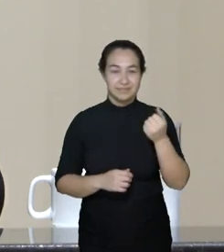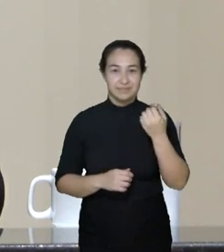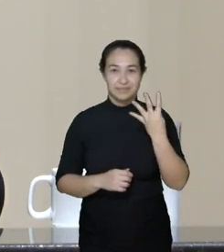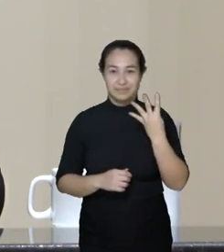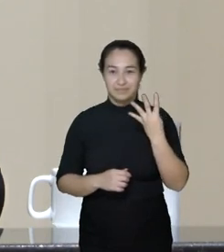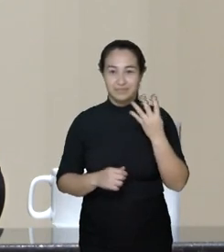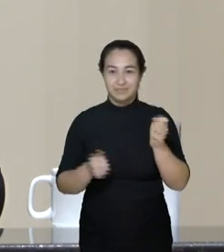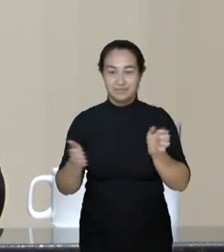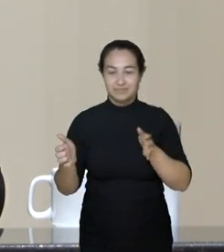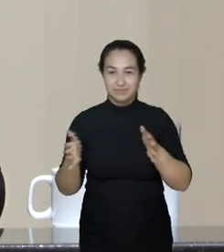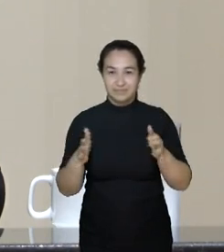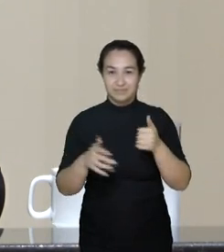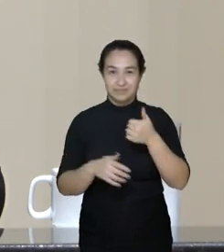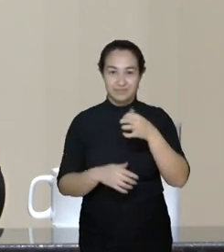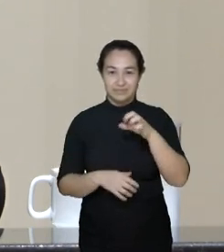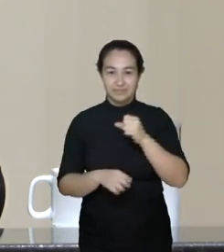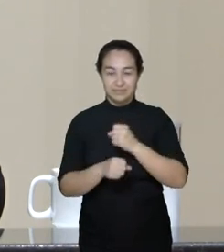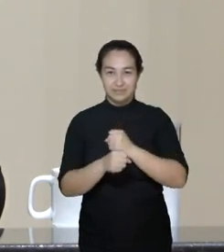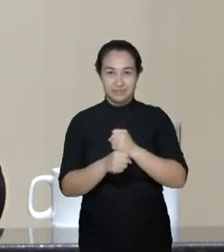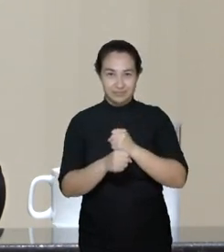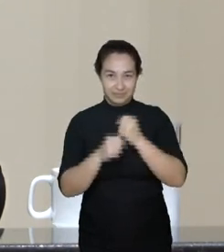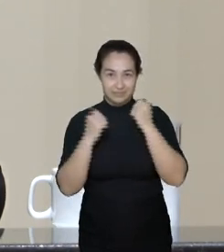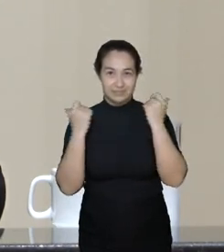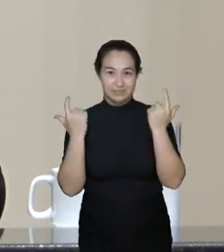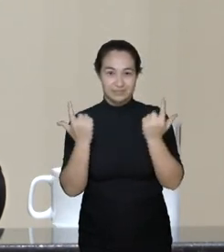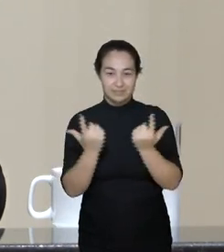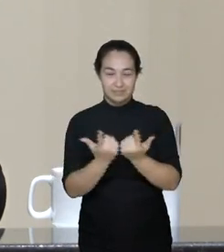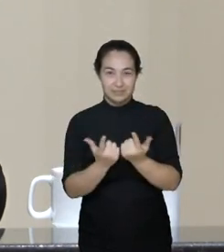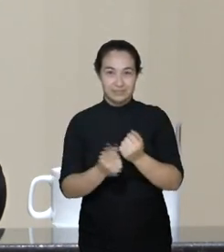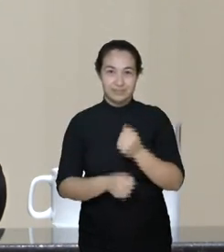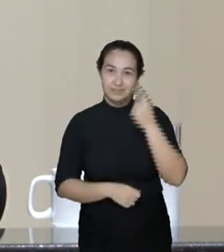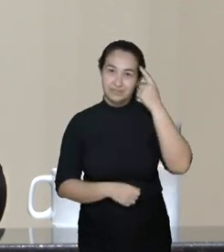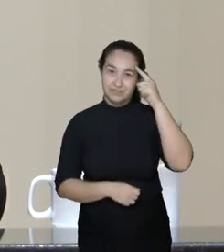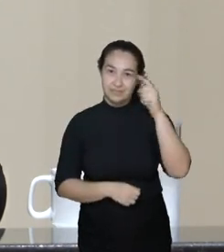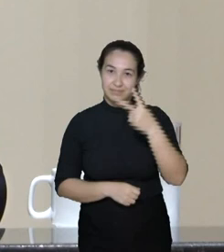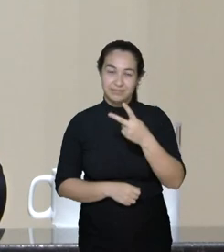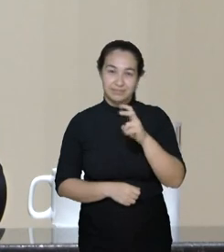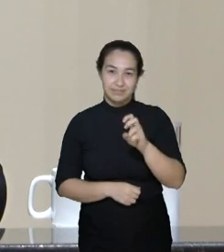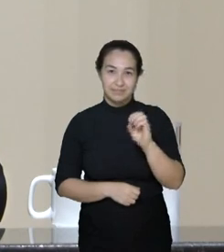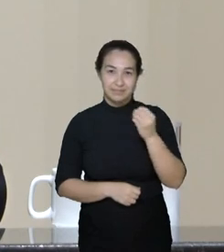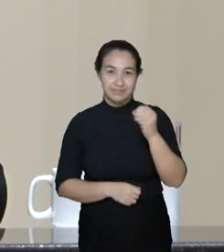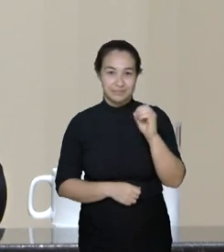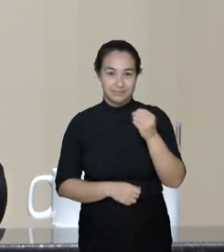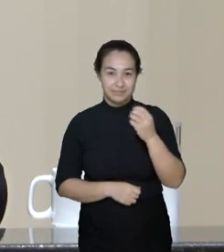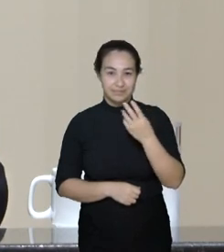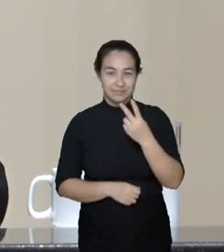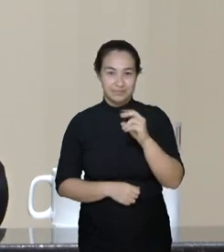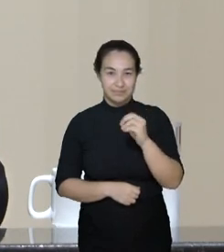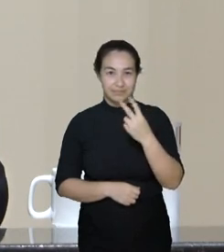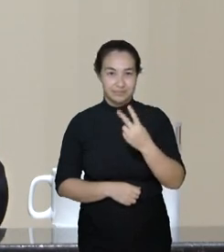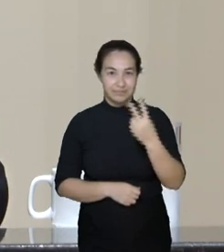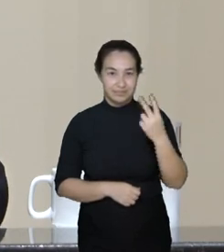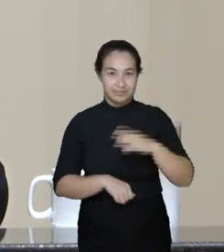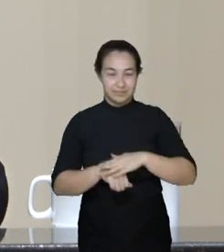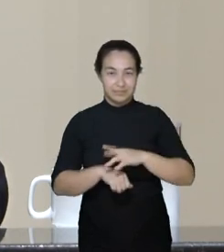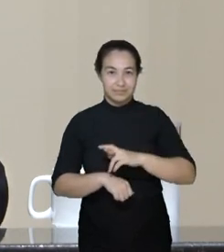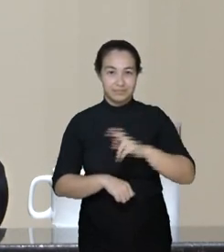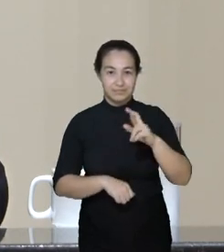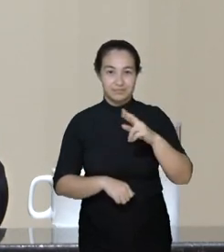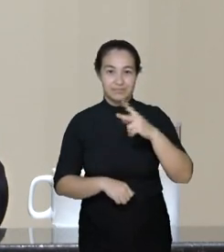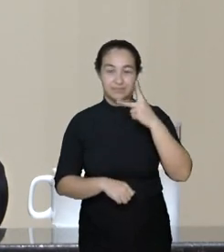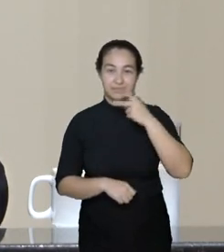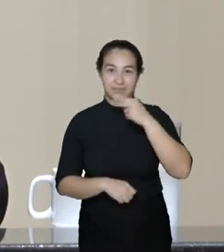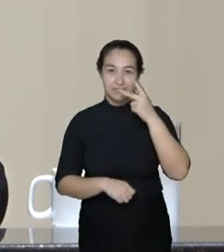legislativa da 19ª legislatura da Assembleia Legislativa do Estado de Santa Catarina, realizada em 25 de outubro de 2022, na presidência do deputado Kenyon Nunes, na